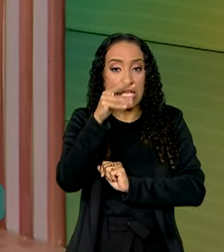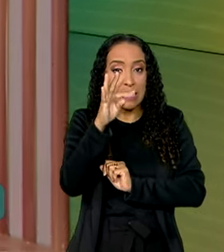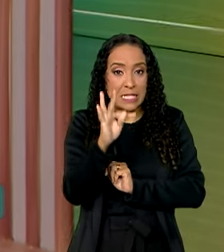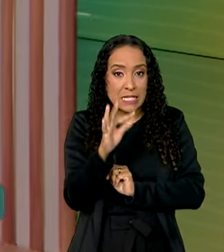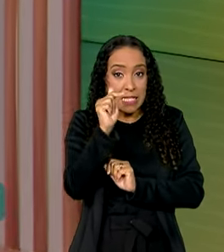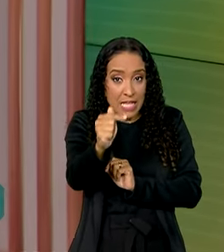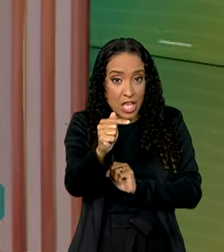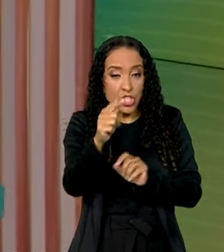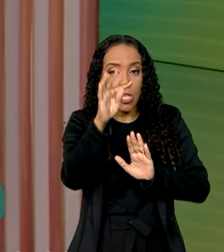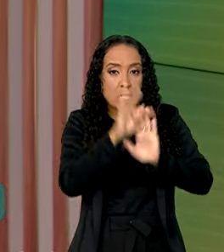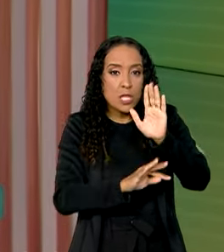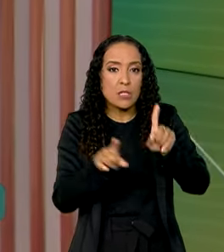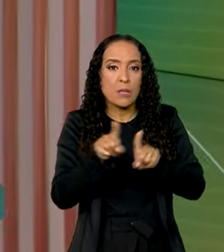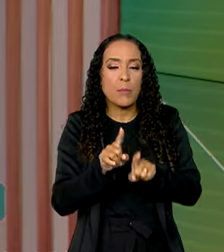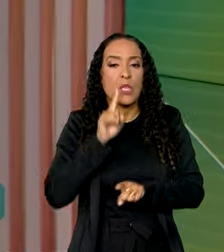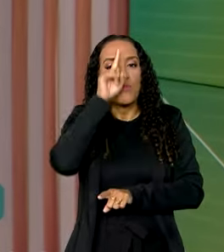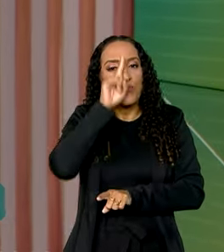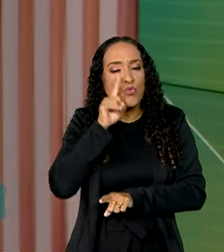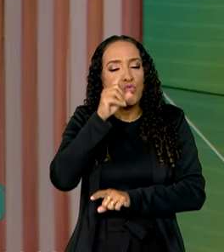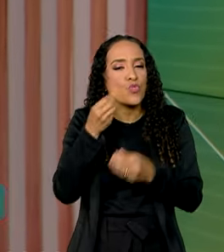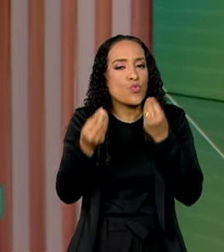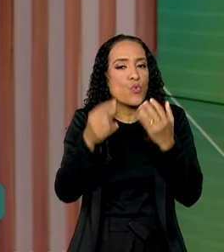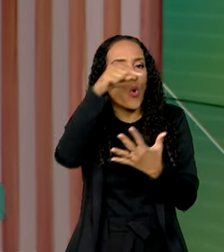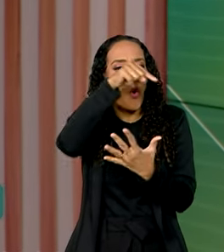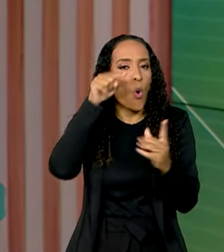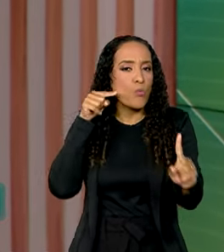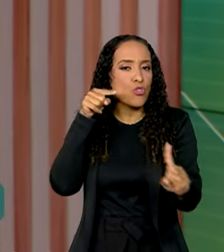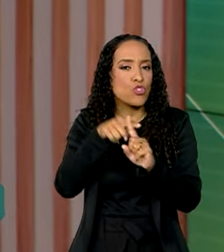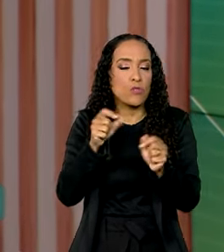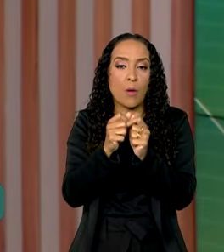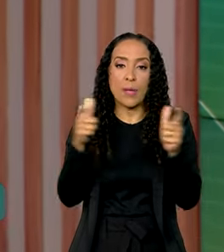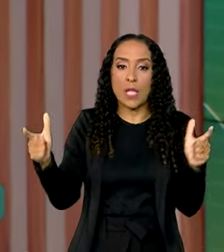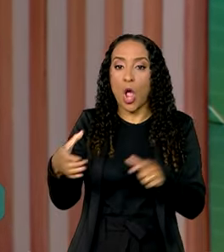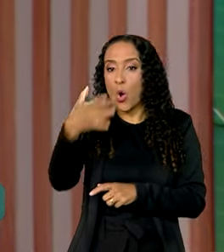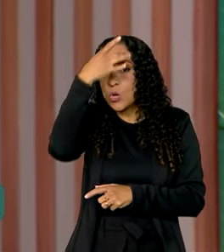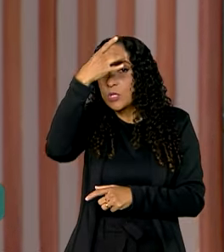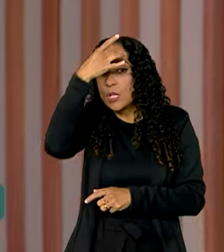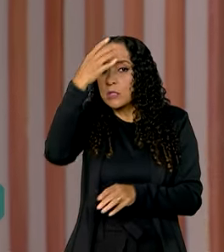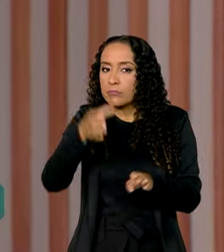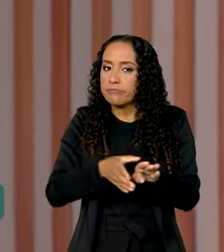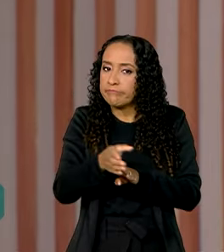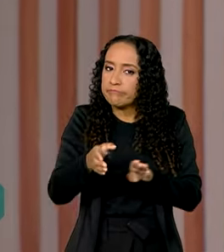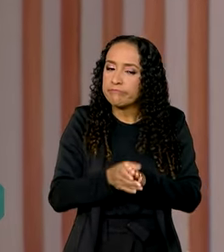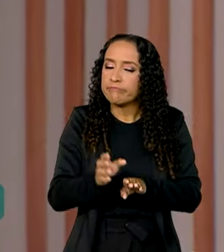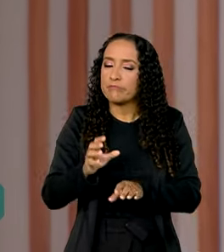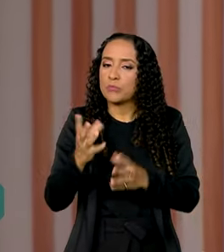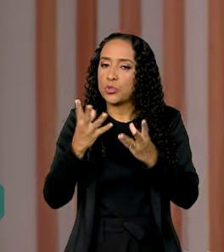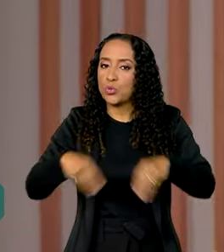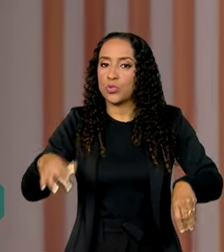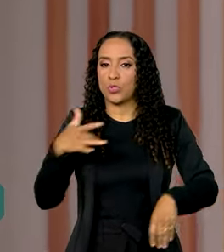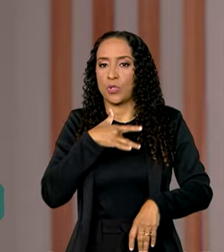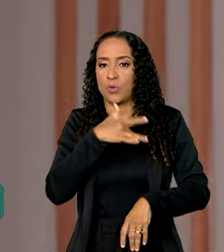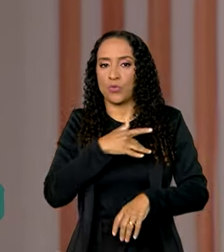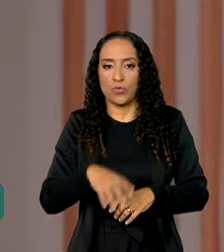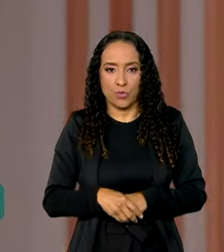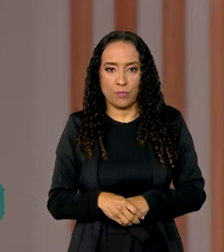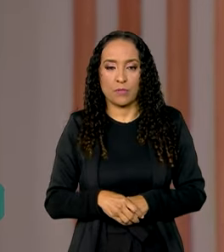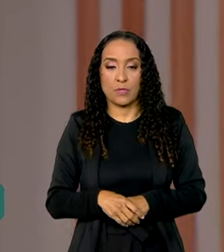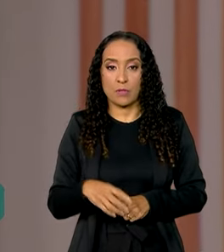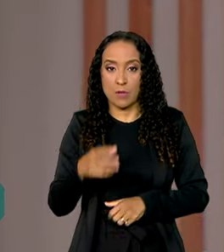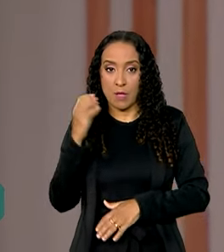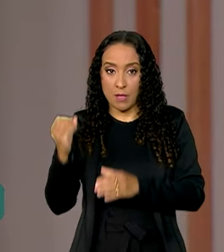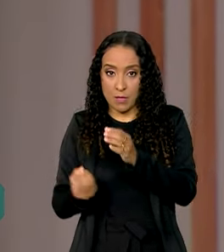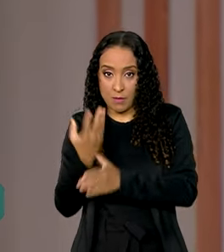sobre os riscos do fumo, como o objetivo de aumentar a conscientização sobre os danos à saúde. Os